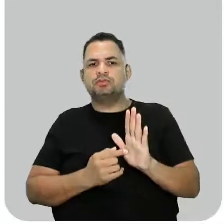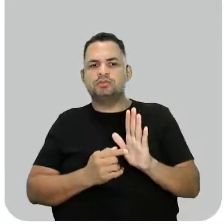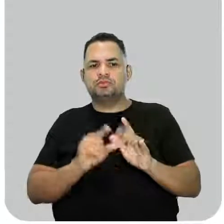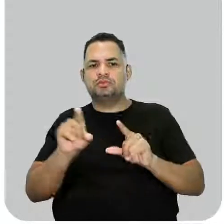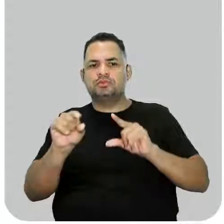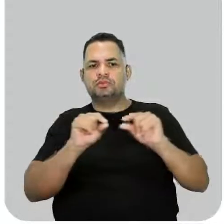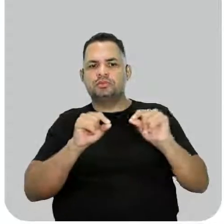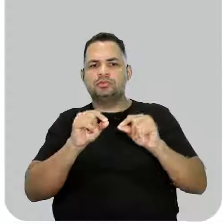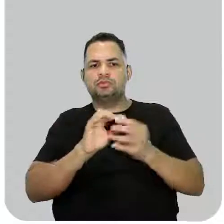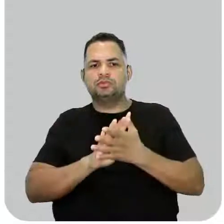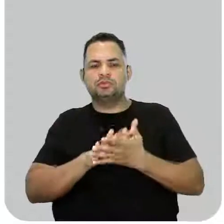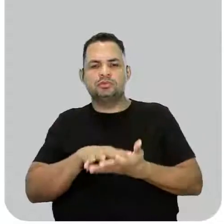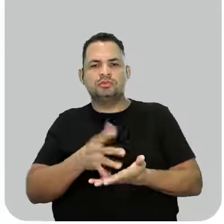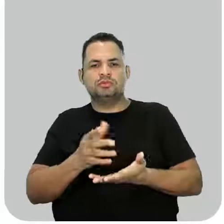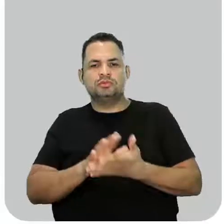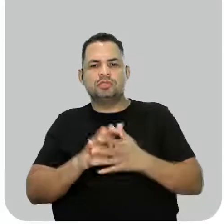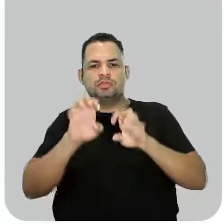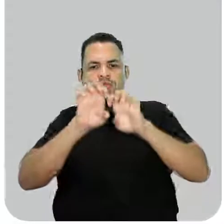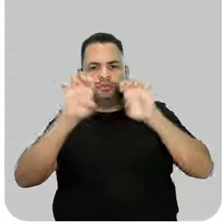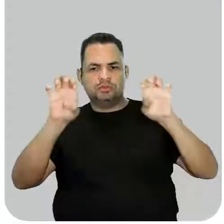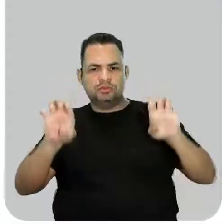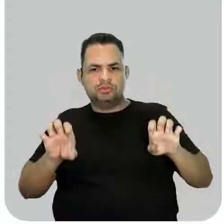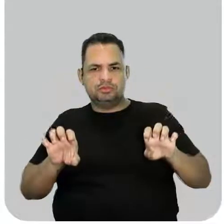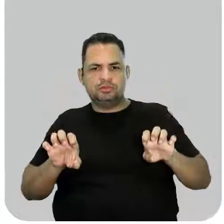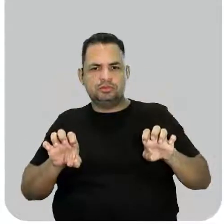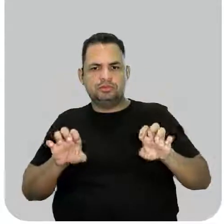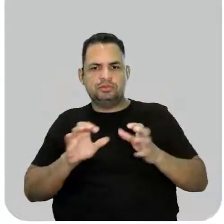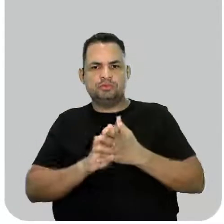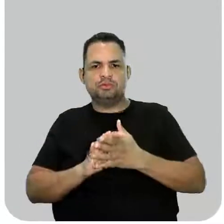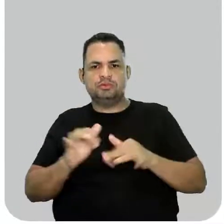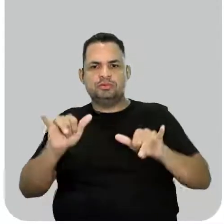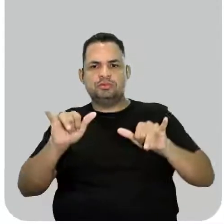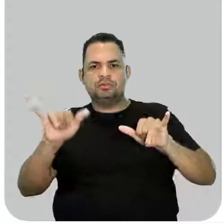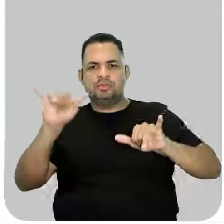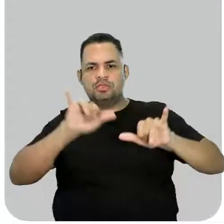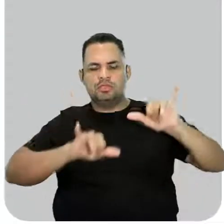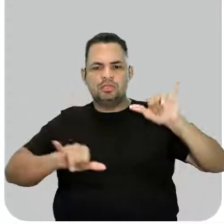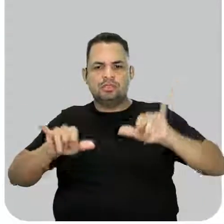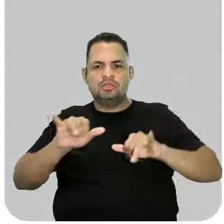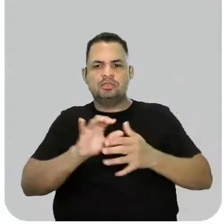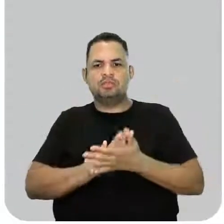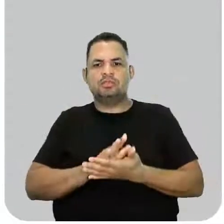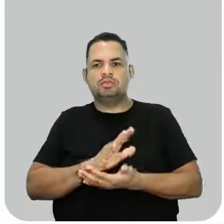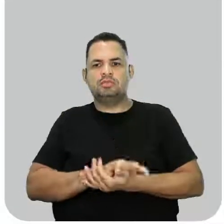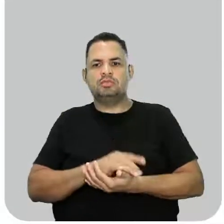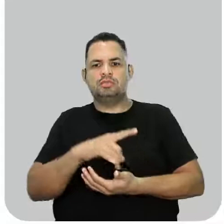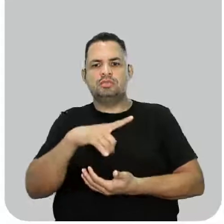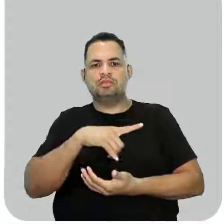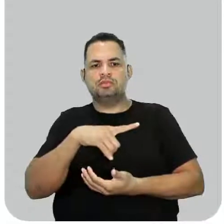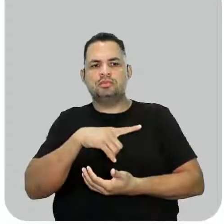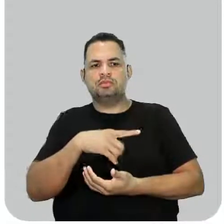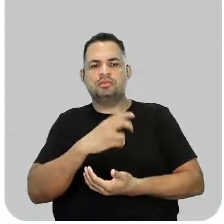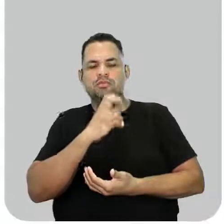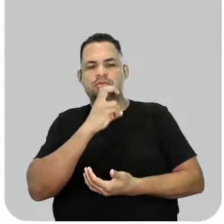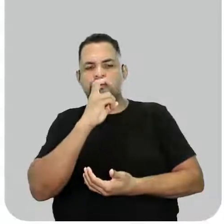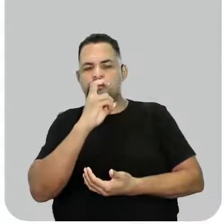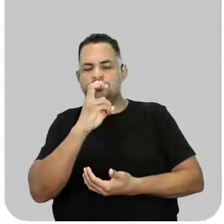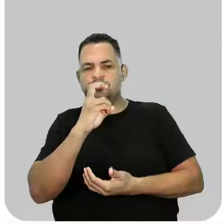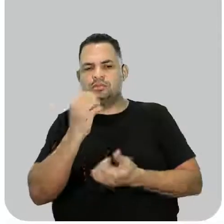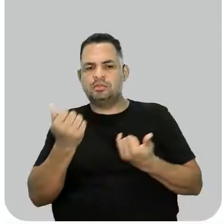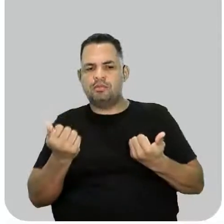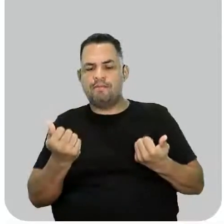essas estruturas químicas. Então ele tem um catálogo, dentro do catálogo ele tem cinco possibilidades de